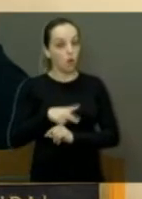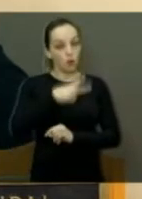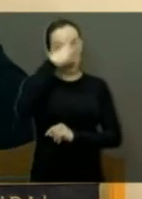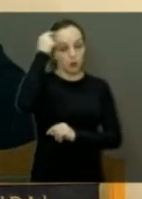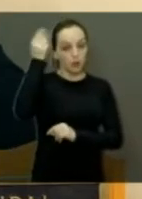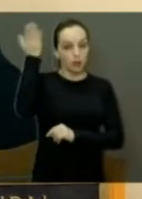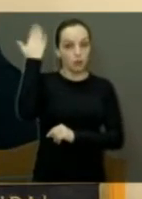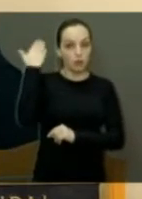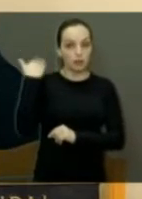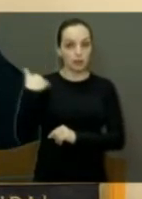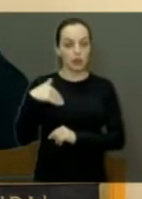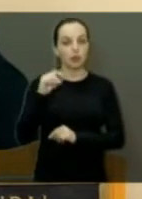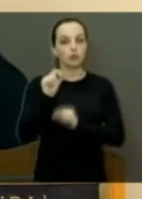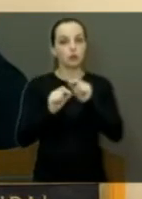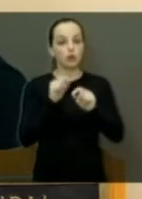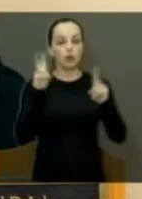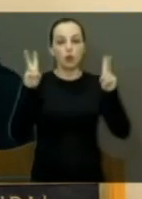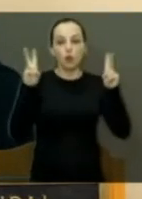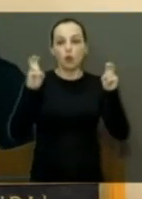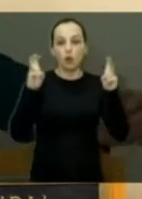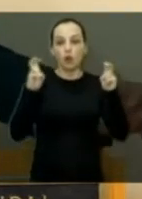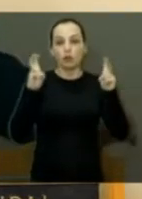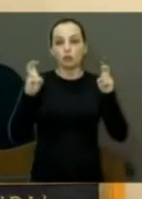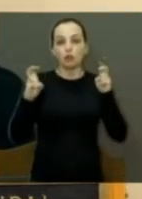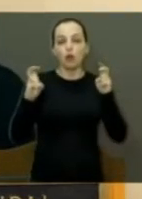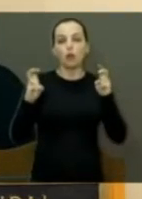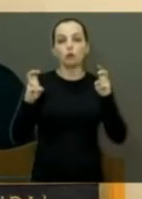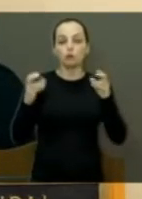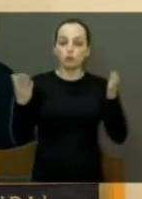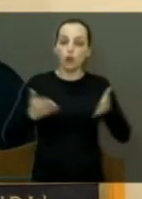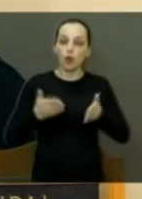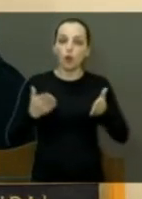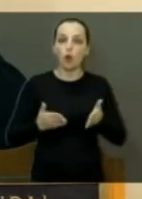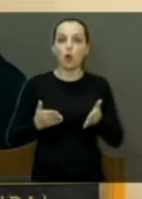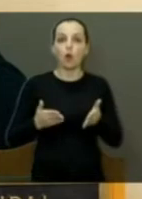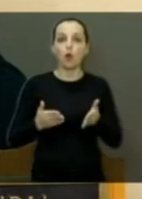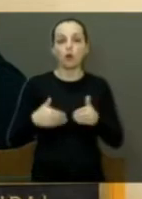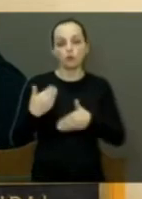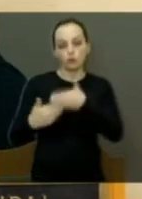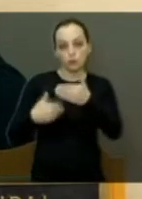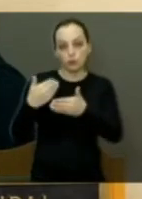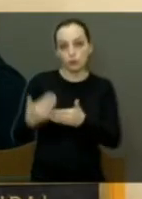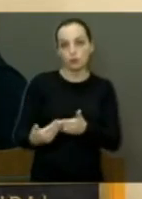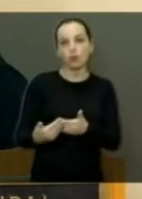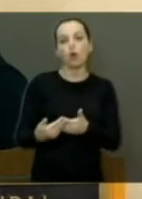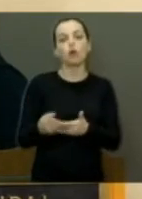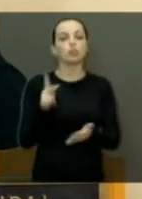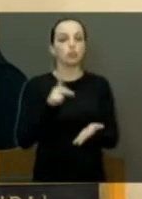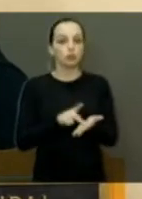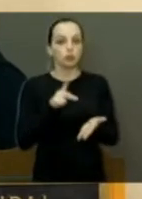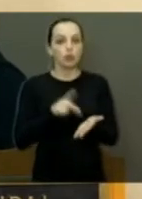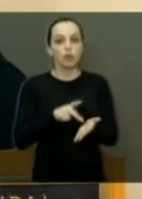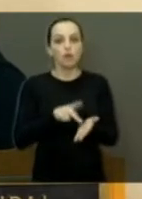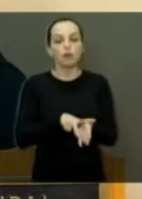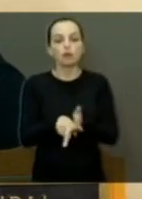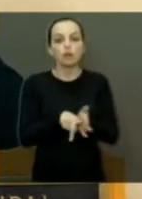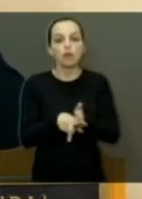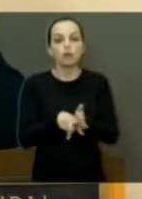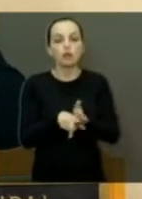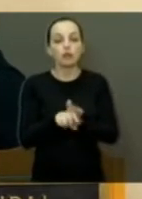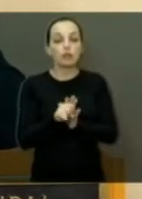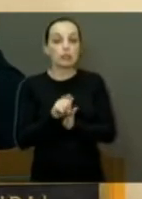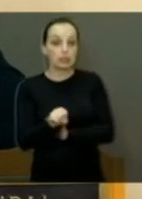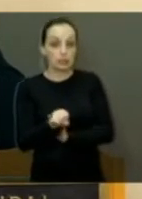O assunto é que veio e passou a ser comentado agora, e a gente vai fazer questão, né, de verificar se,